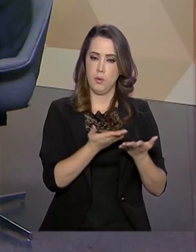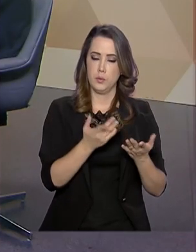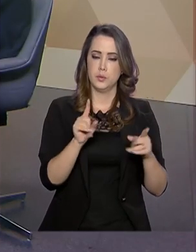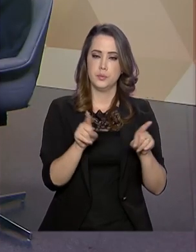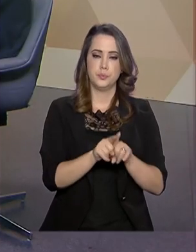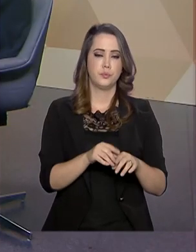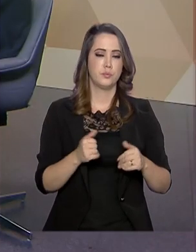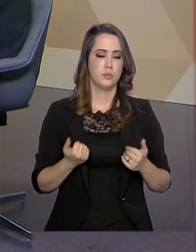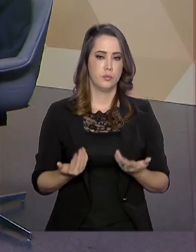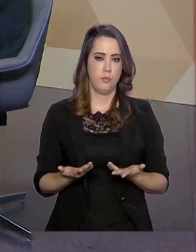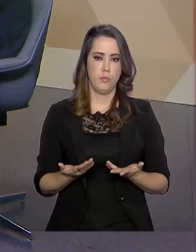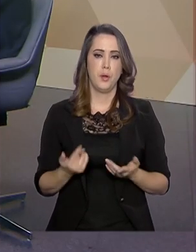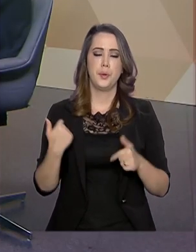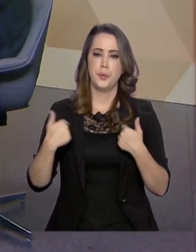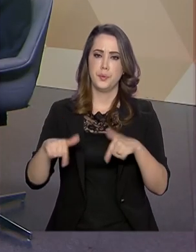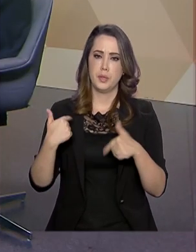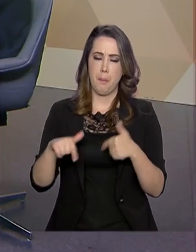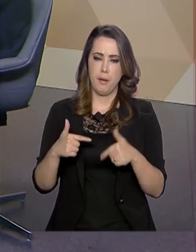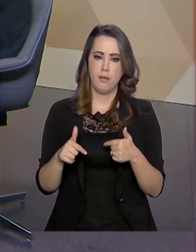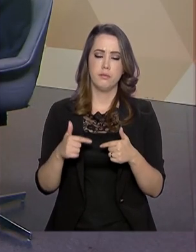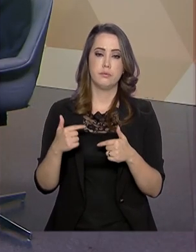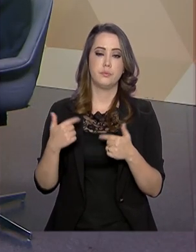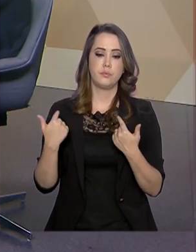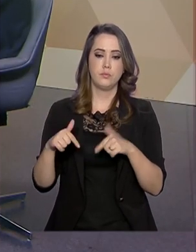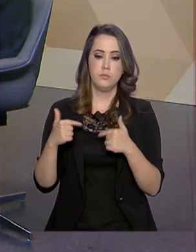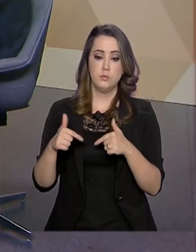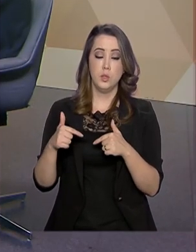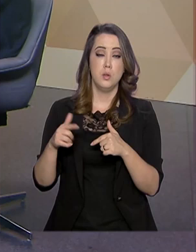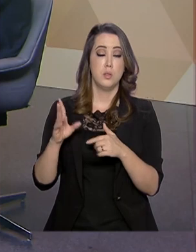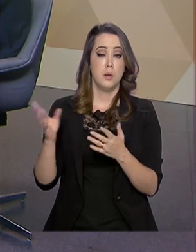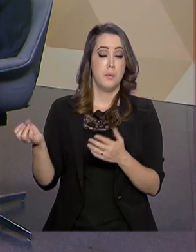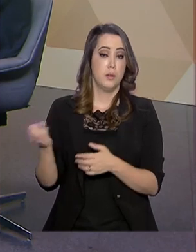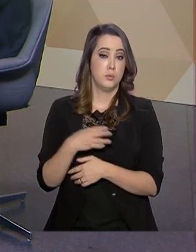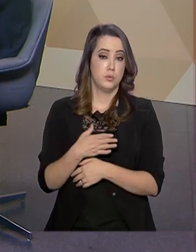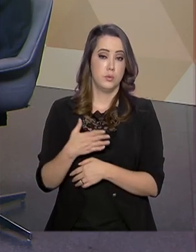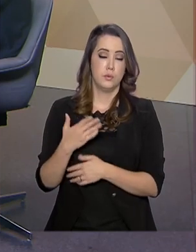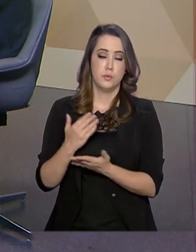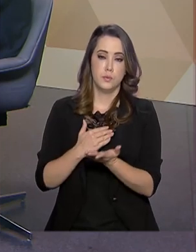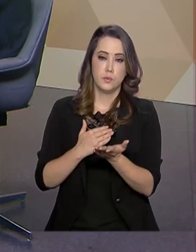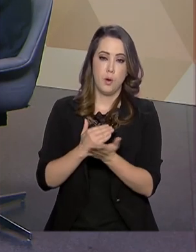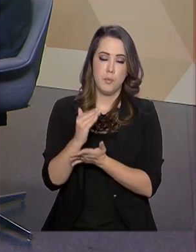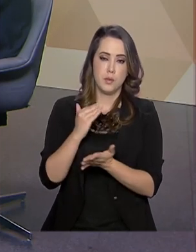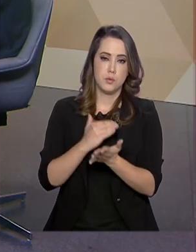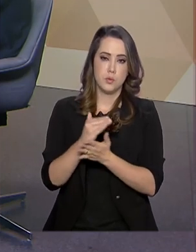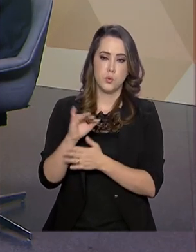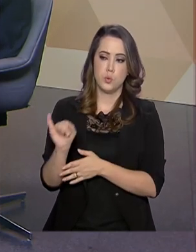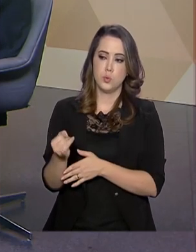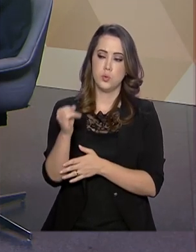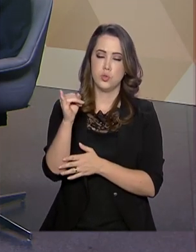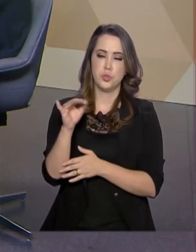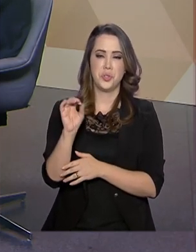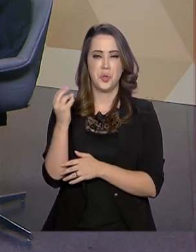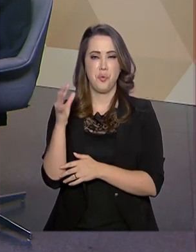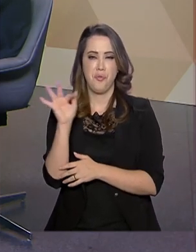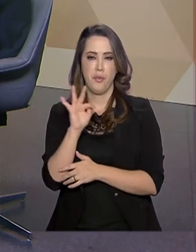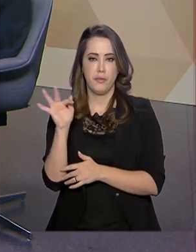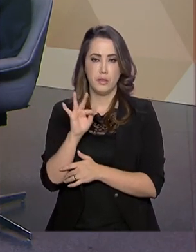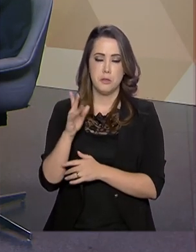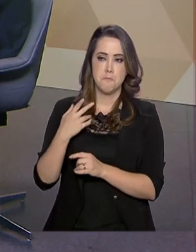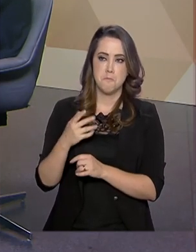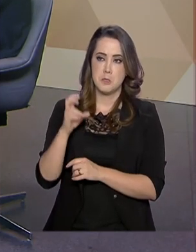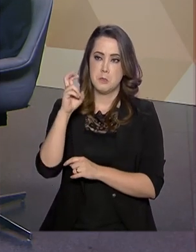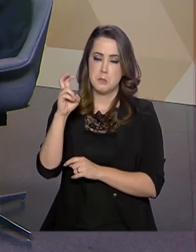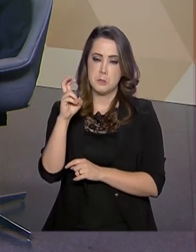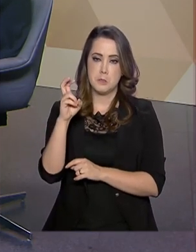E o trabalho é um trabalho de recente, é um trabalho que começou em janeiro, fevereiro, e nesses